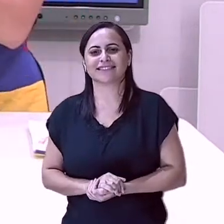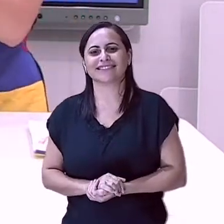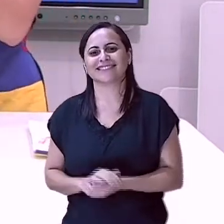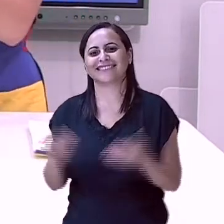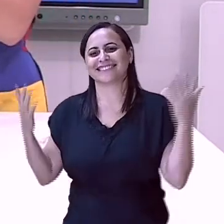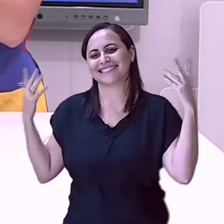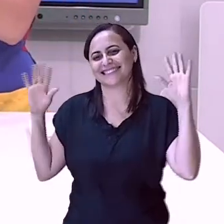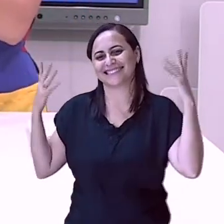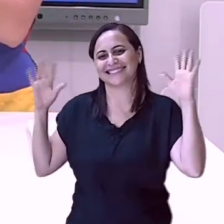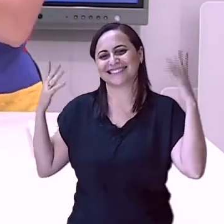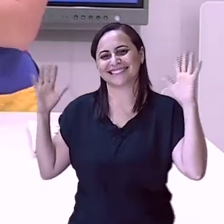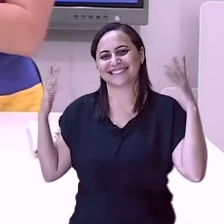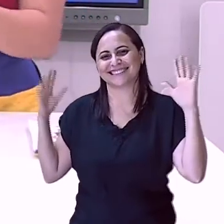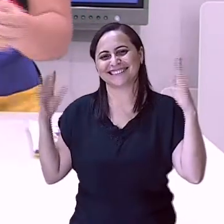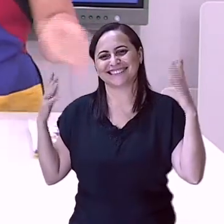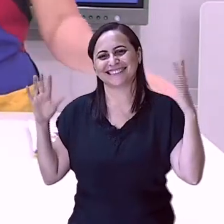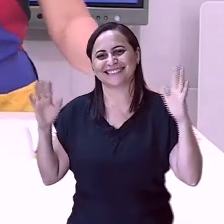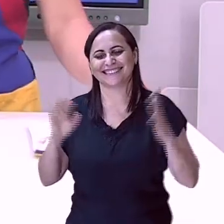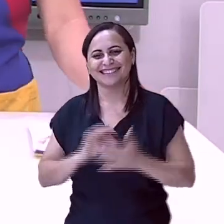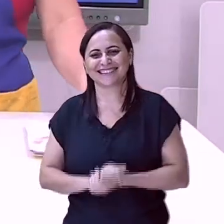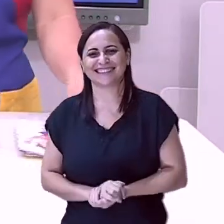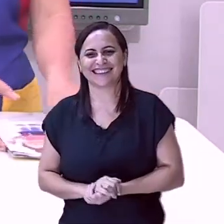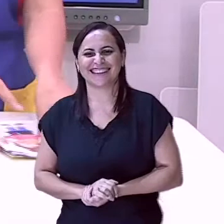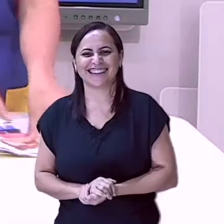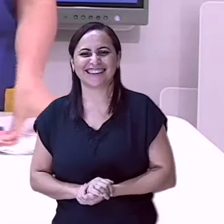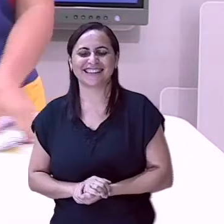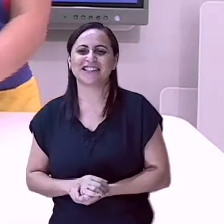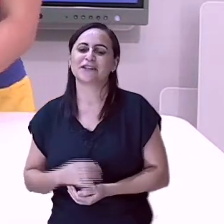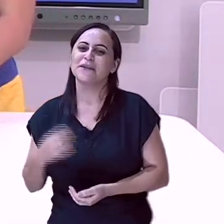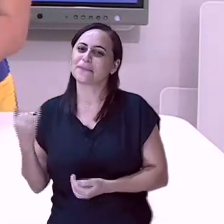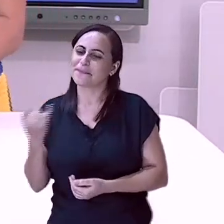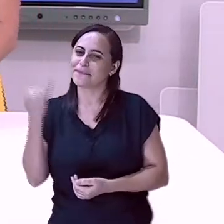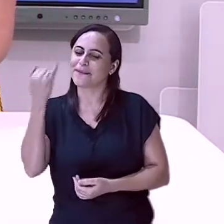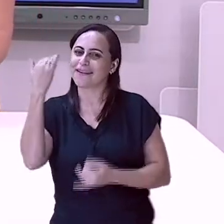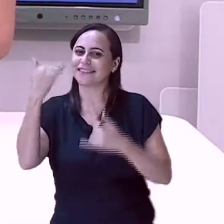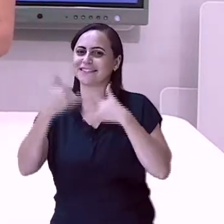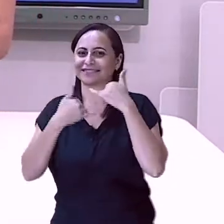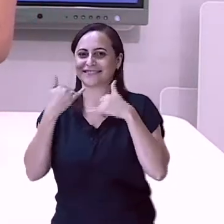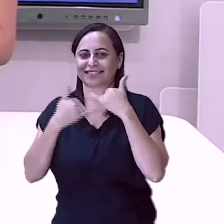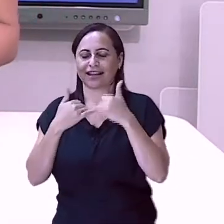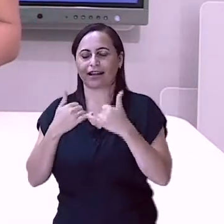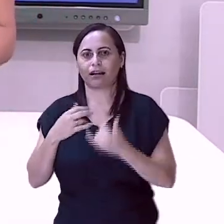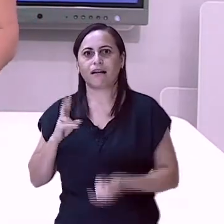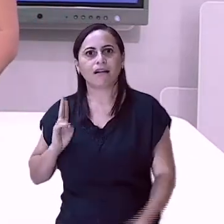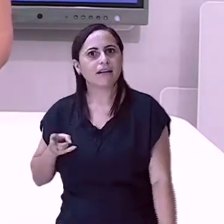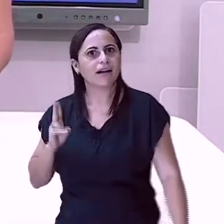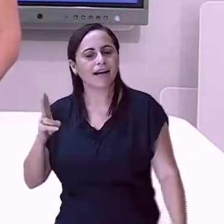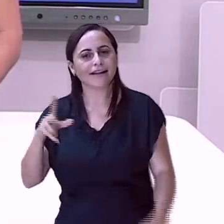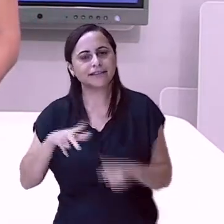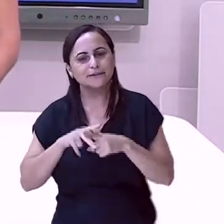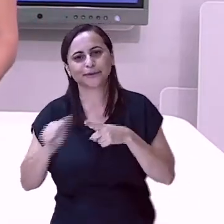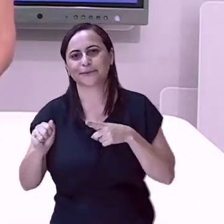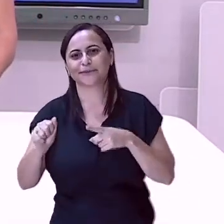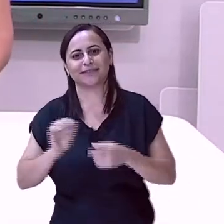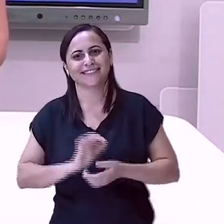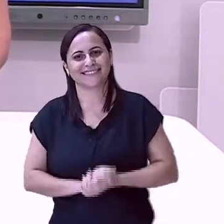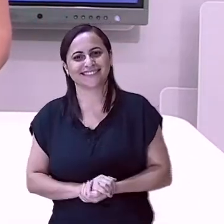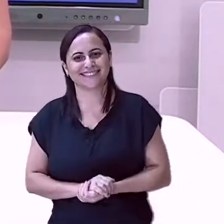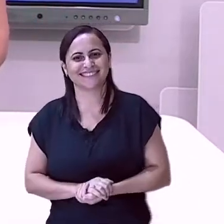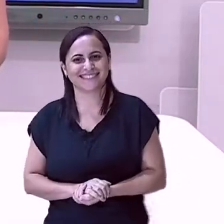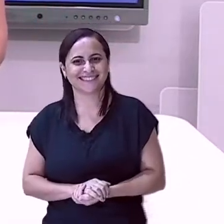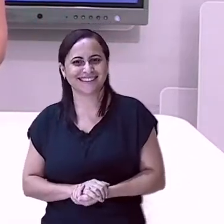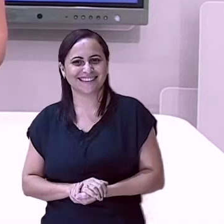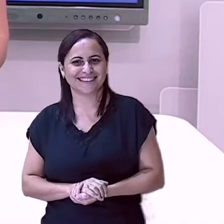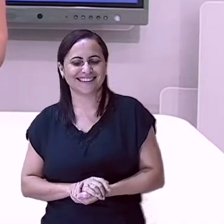Empregada doméstica. Aê! Importante é se divertir, Claro! Importante é brincar. Mas ela sempre ganha, crianças. Ô, meu Deus! Ganha, não.